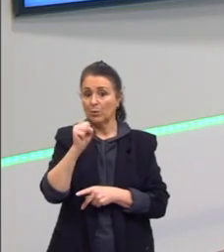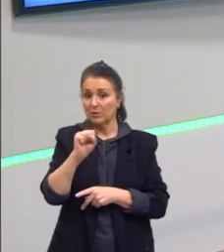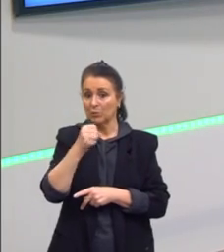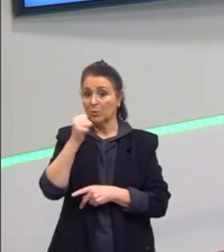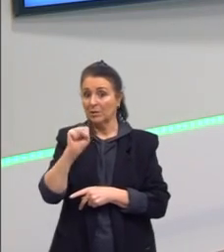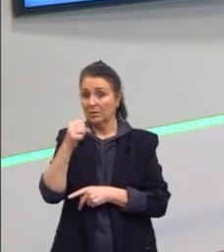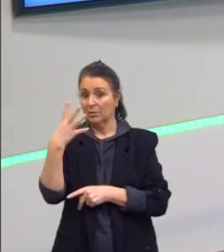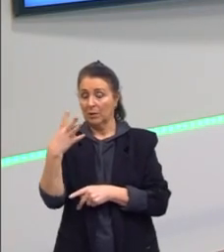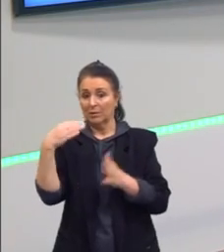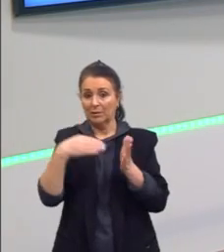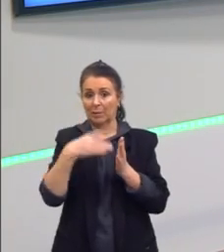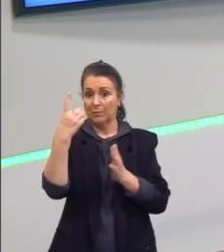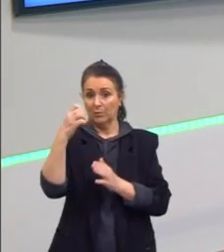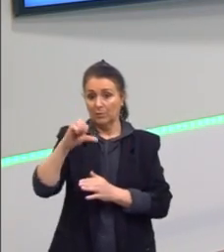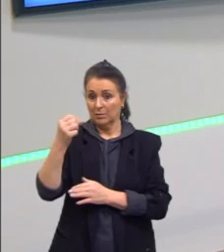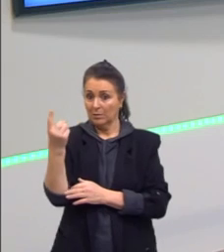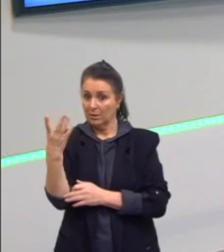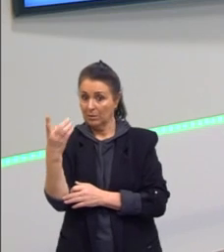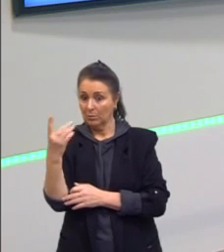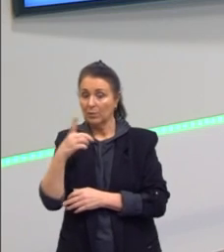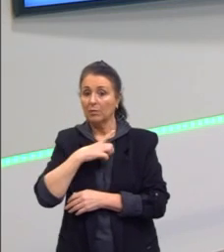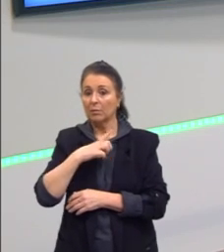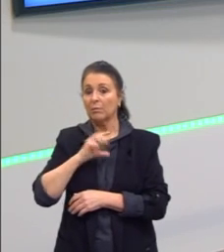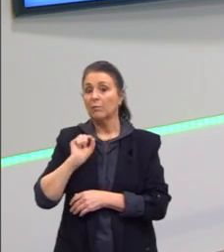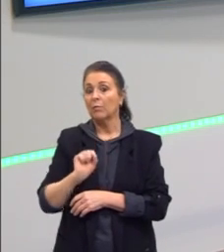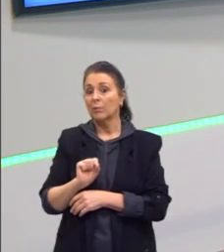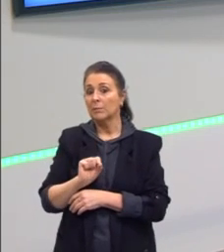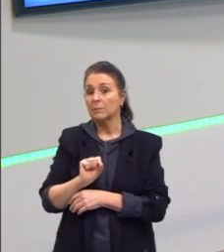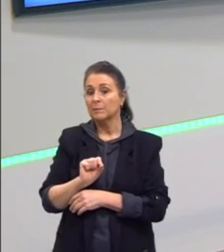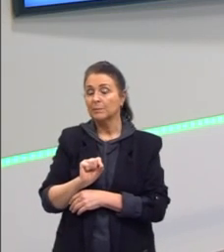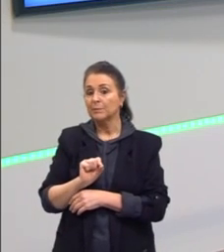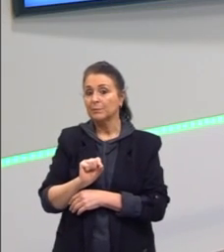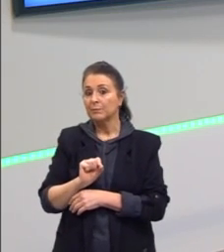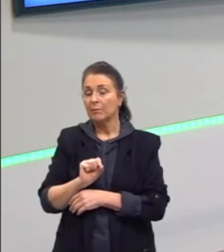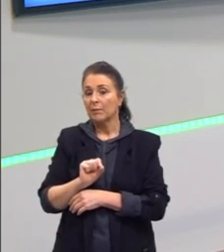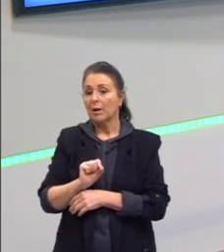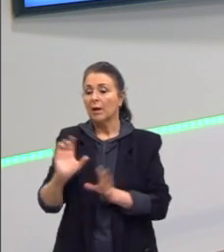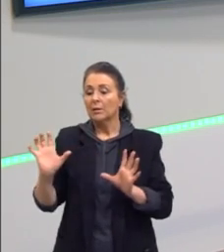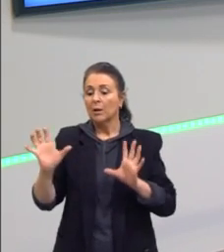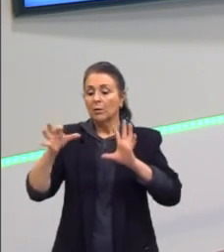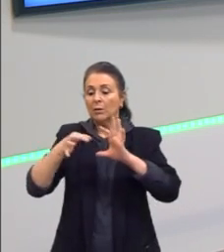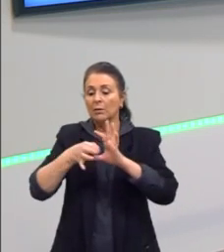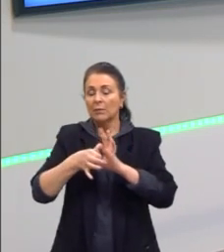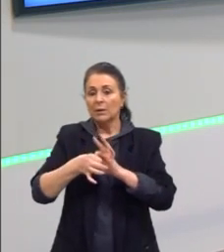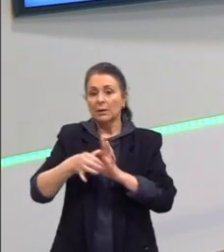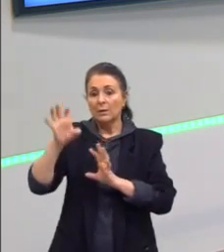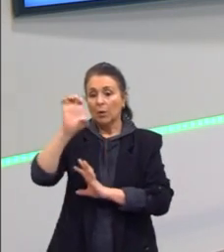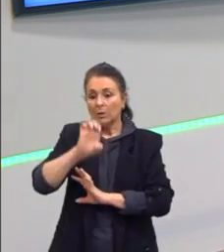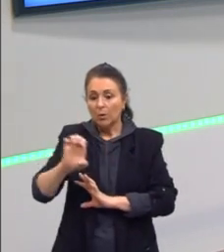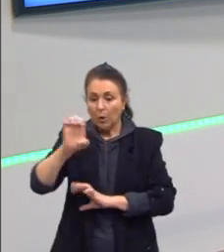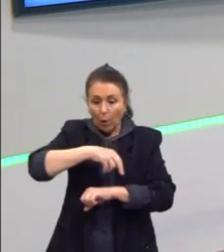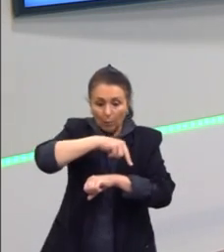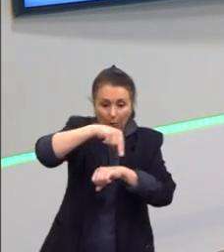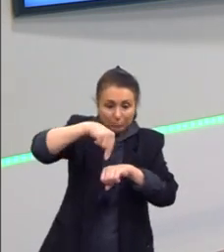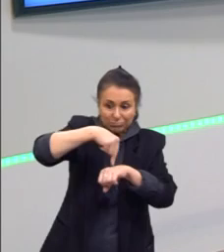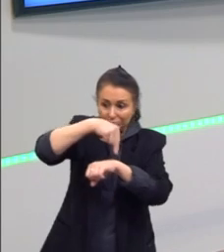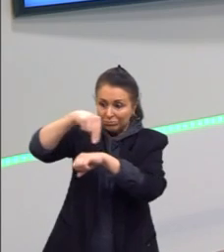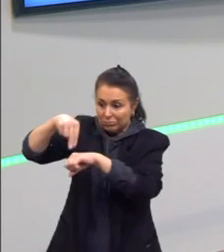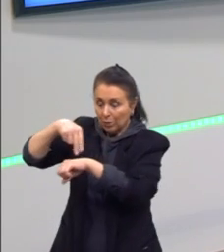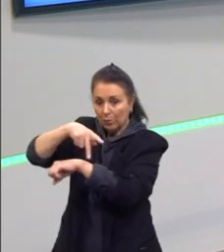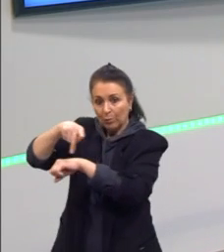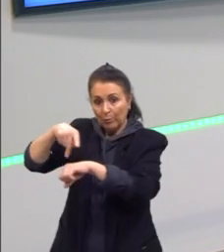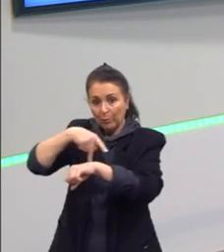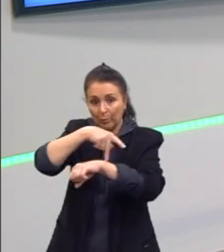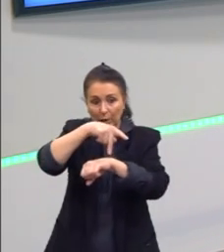a 1914, que nós tivemos aí, então, essa questão da unificação da Europa, que a gente viu justamente os países